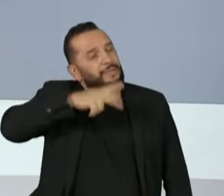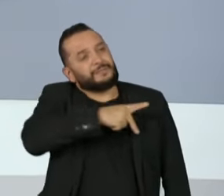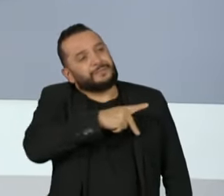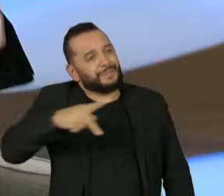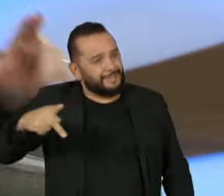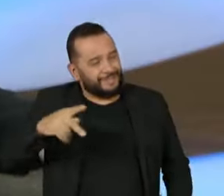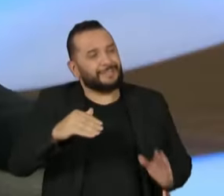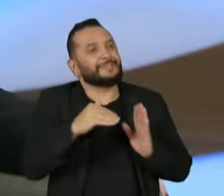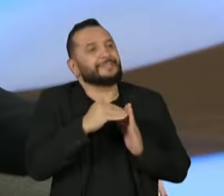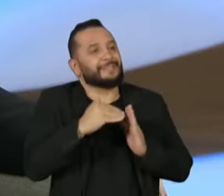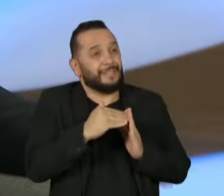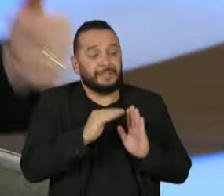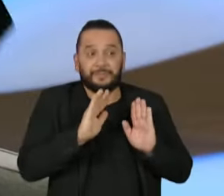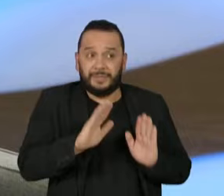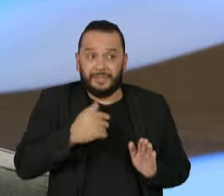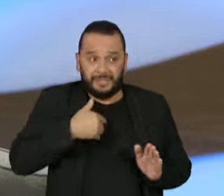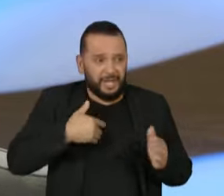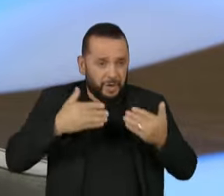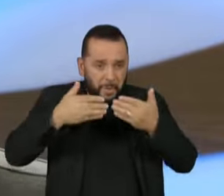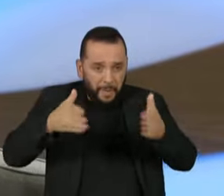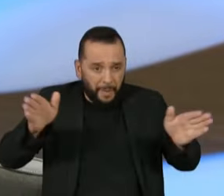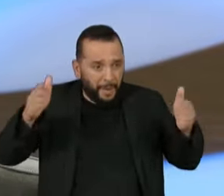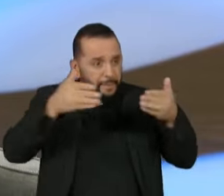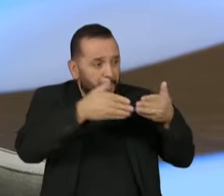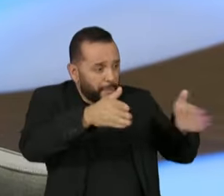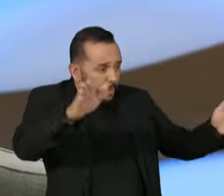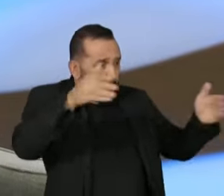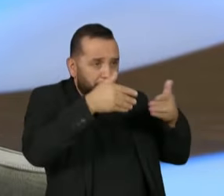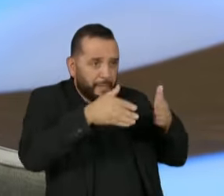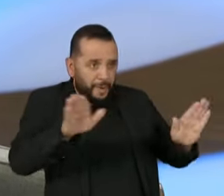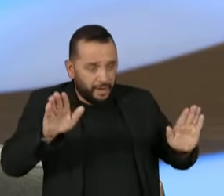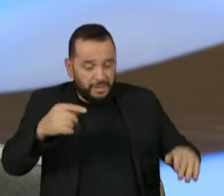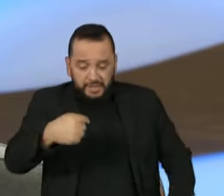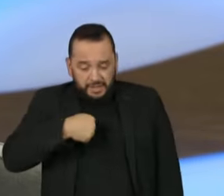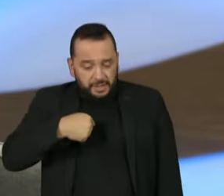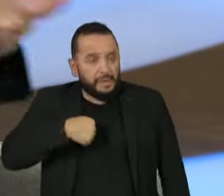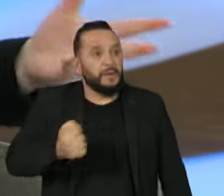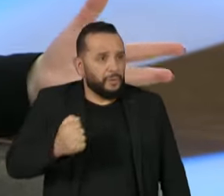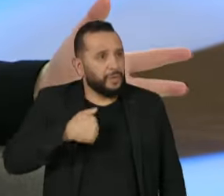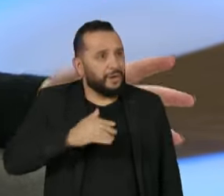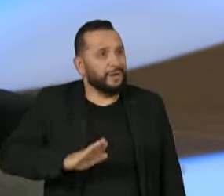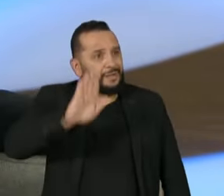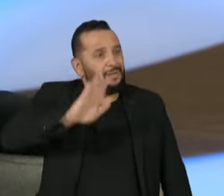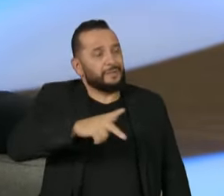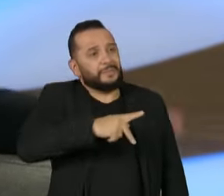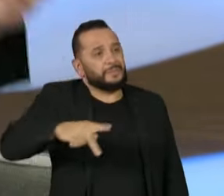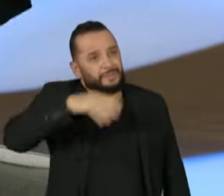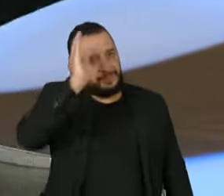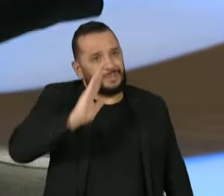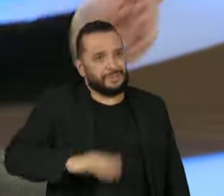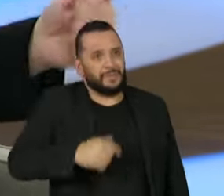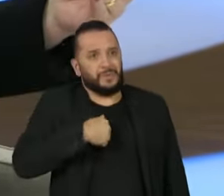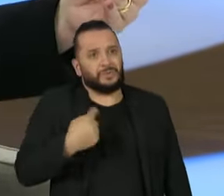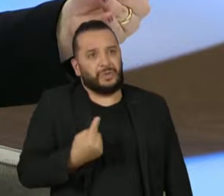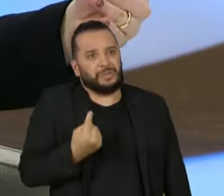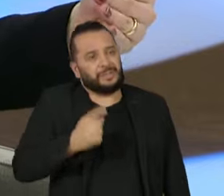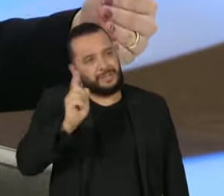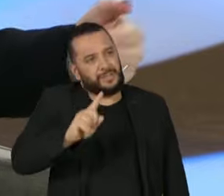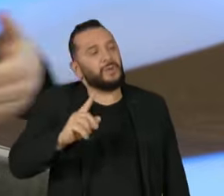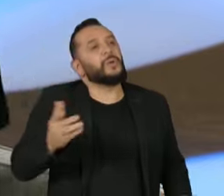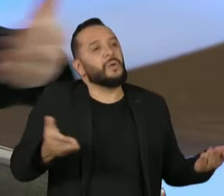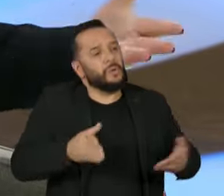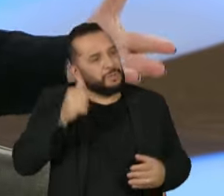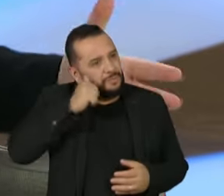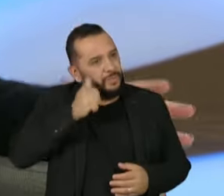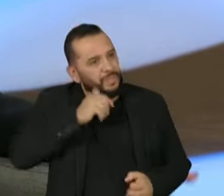Mas hoje, eu já não falo que abro caminho. A minha candidatura, candidata à presidência da República, não estou sozinha. Hoje as mulheres caminham